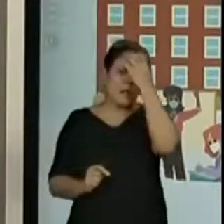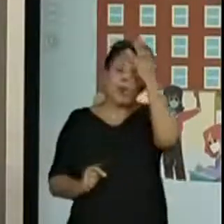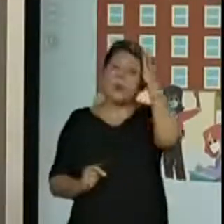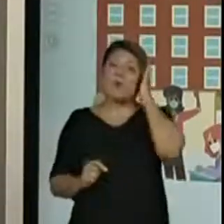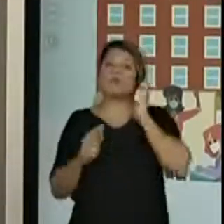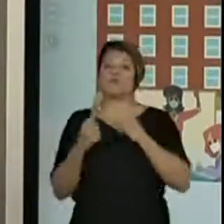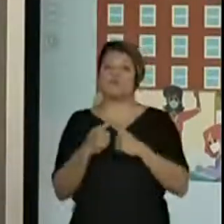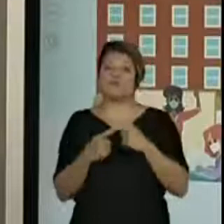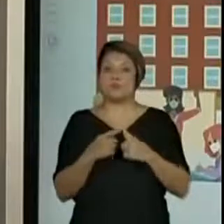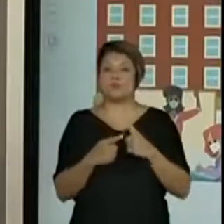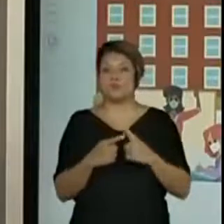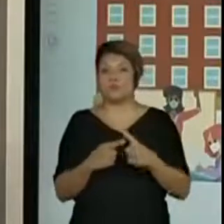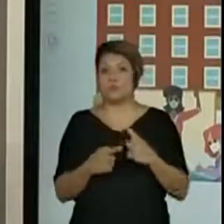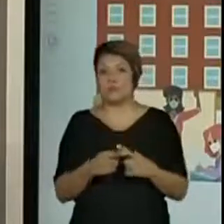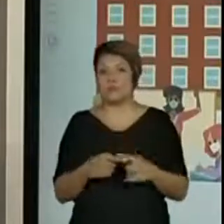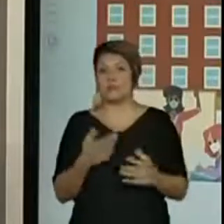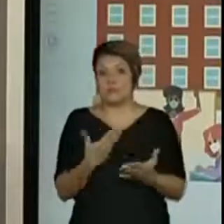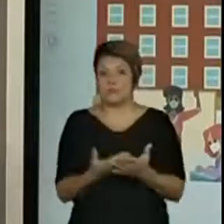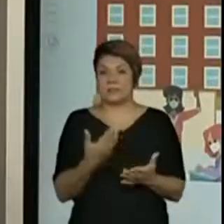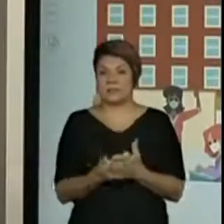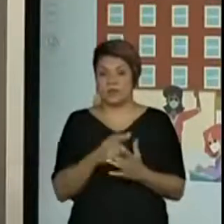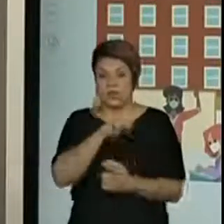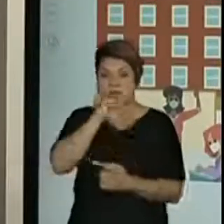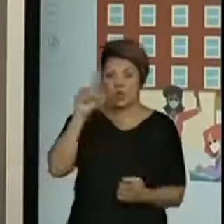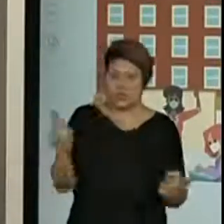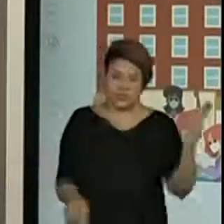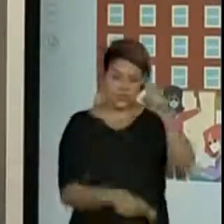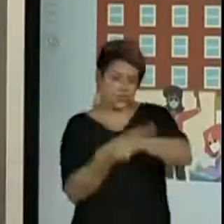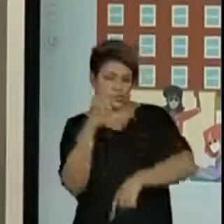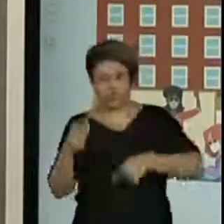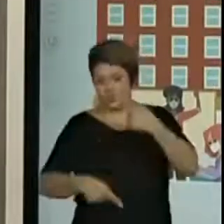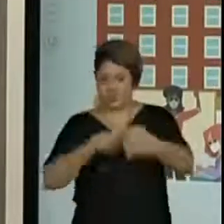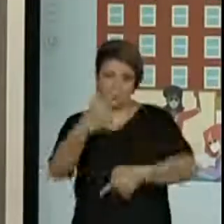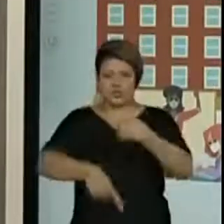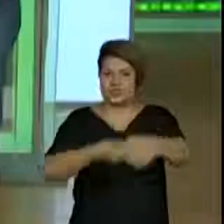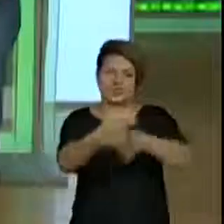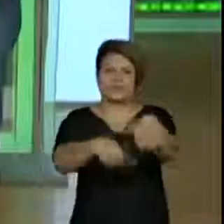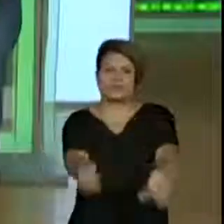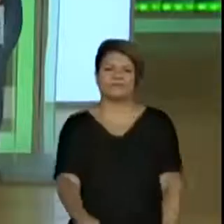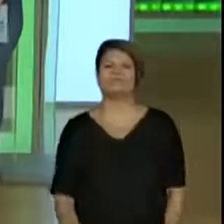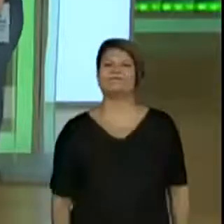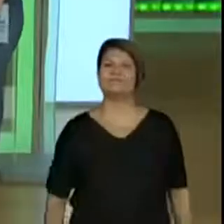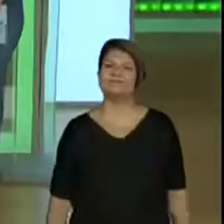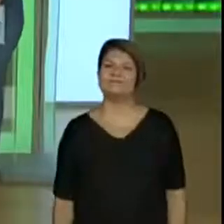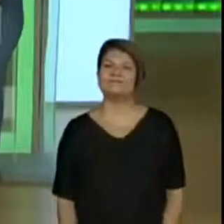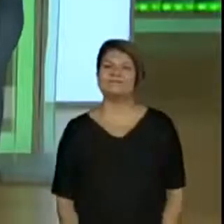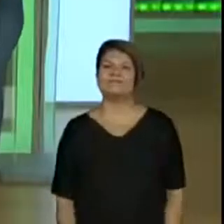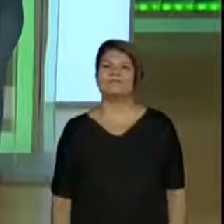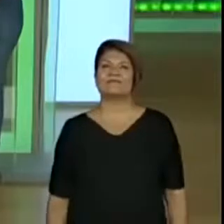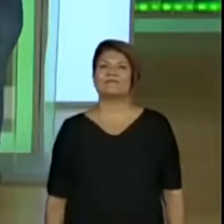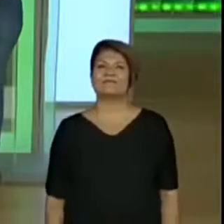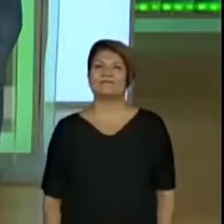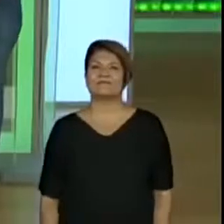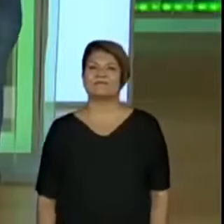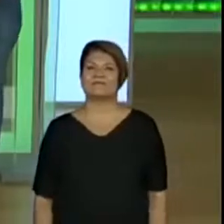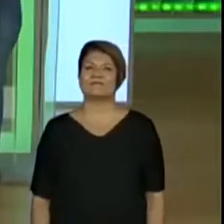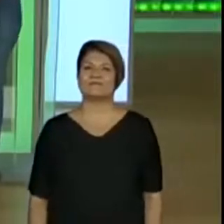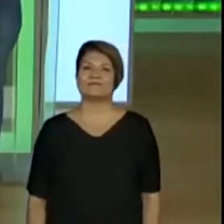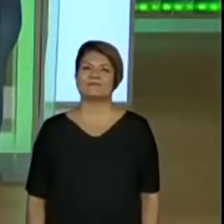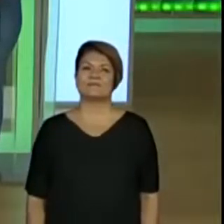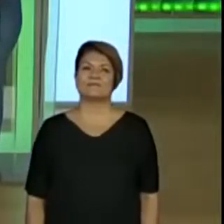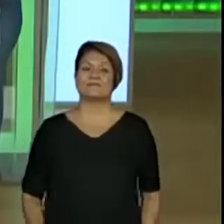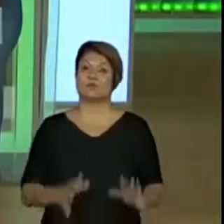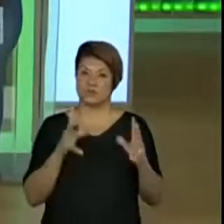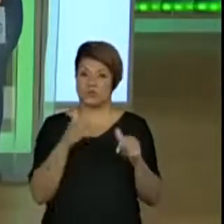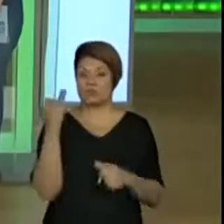fazem a roda da escola girar. Não é mesmo, professora Fran? Isso mesmo. Todo mundo é importante. Isso aí,